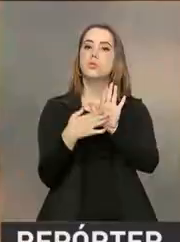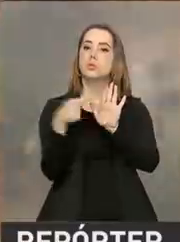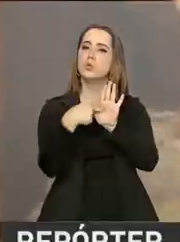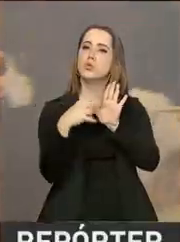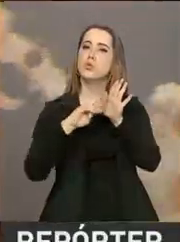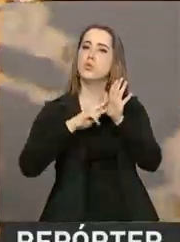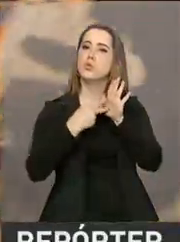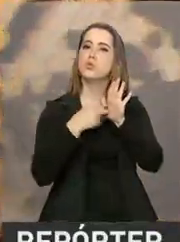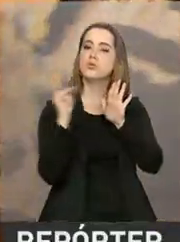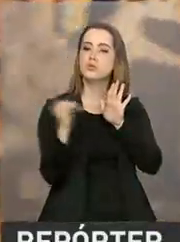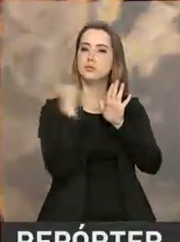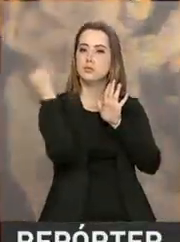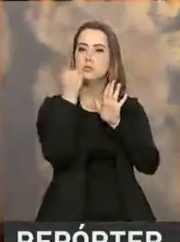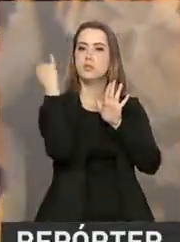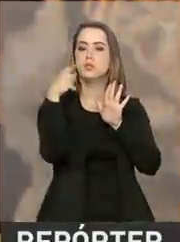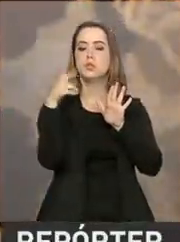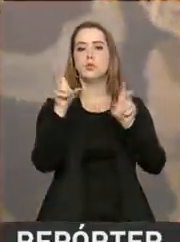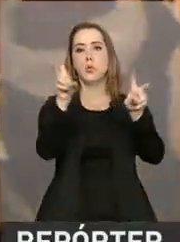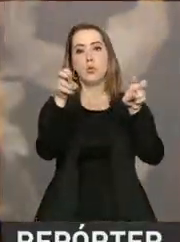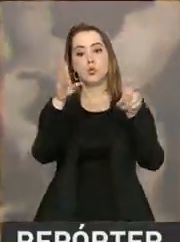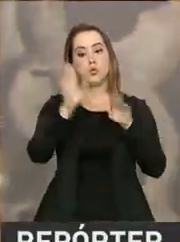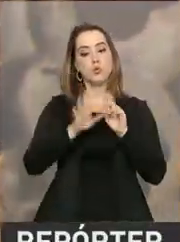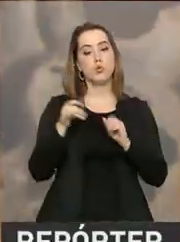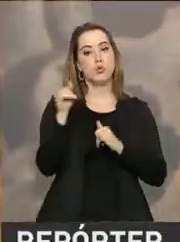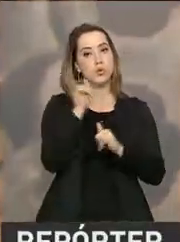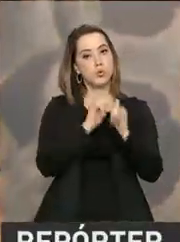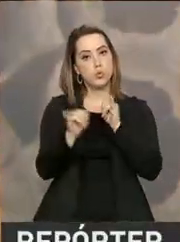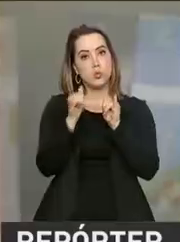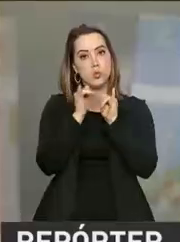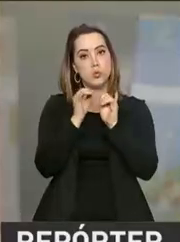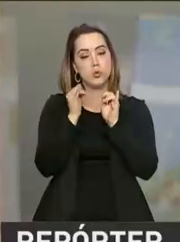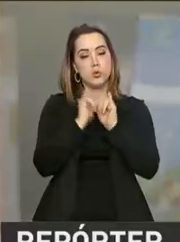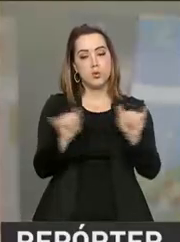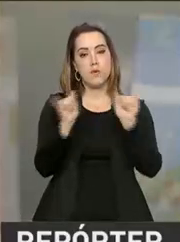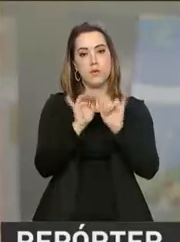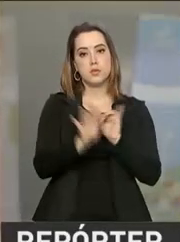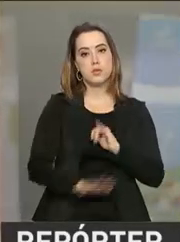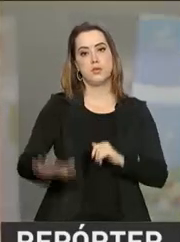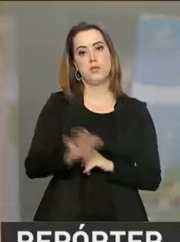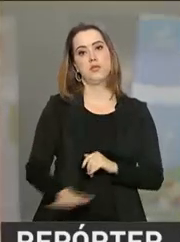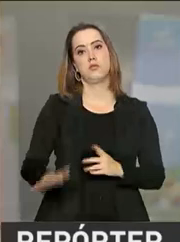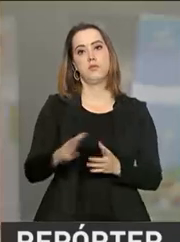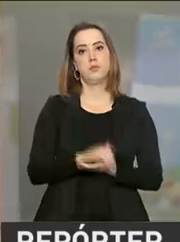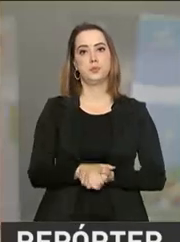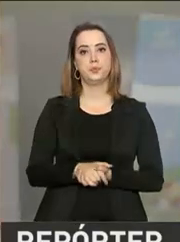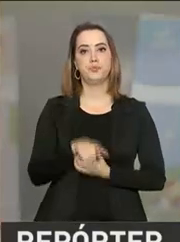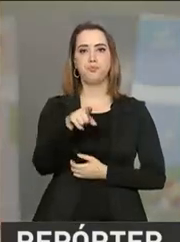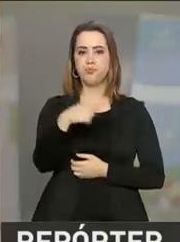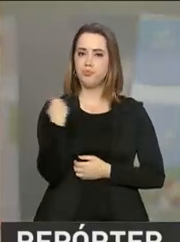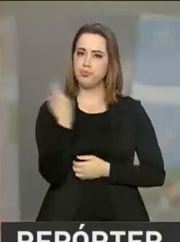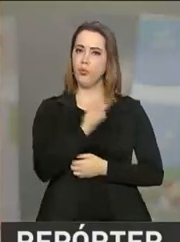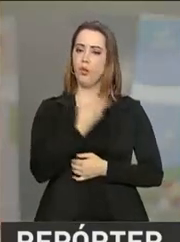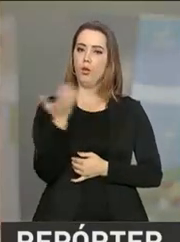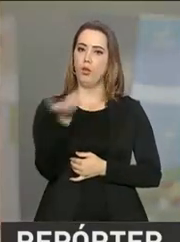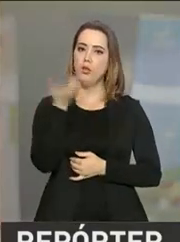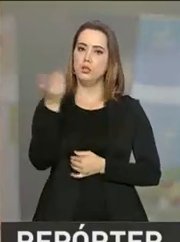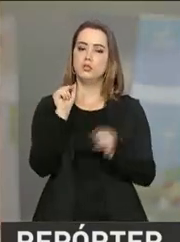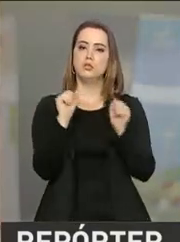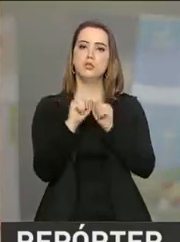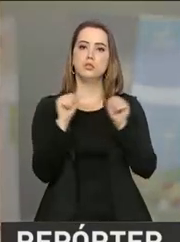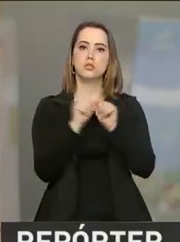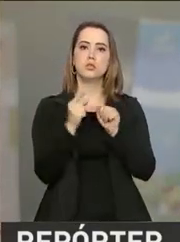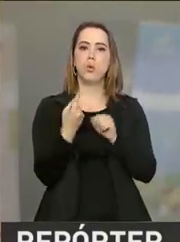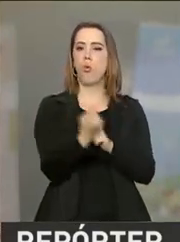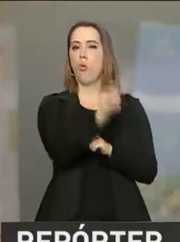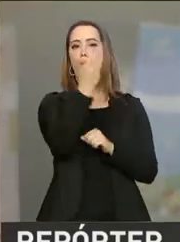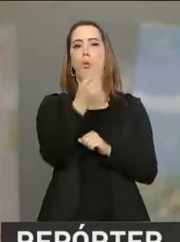A ideia é trabalhar o assunto com crianças de forma lúdica. A gente pretende fazer uma demonstração assim, por exemplo, um